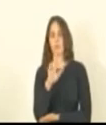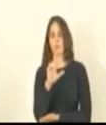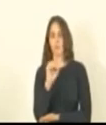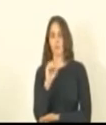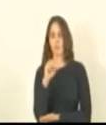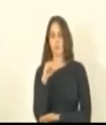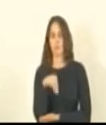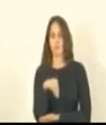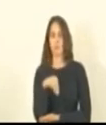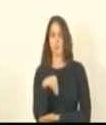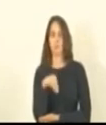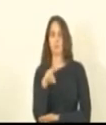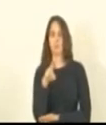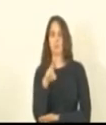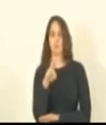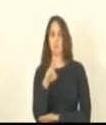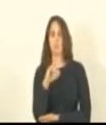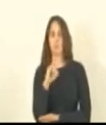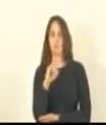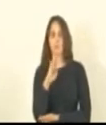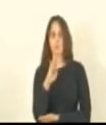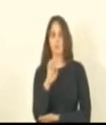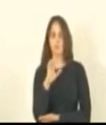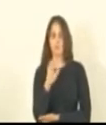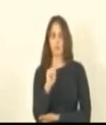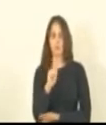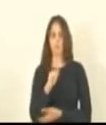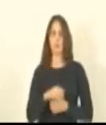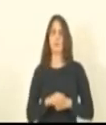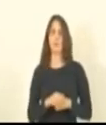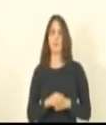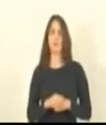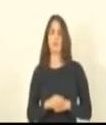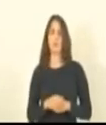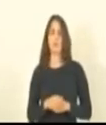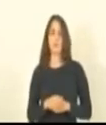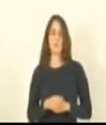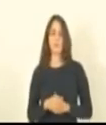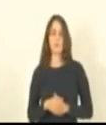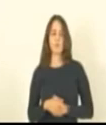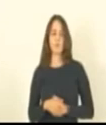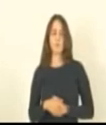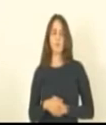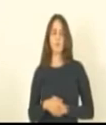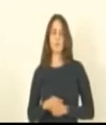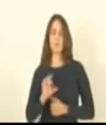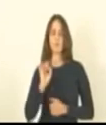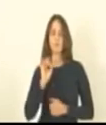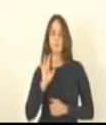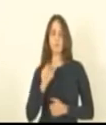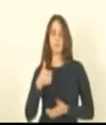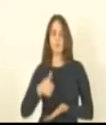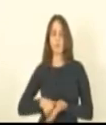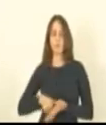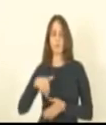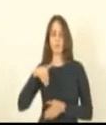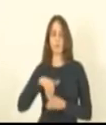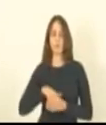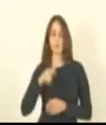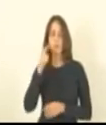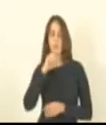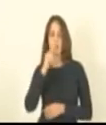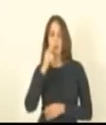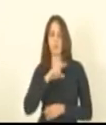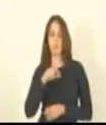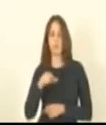não finaliza aí para votar quer sim é porque é só você acertar ali aí dedão agora essa maquinazinha